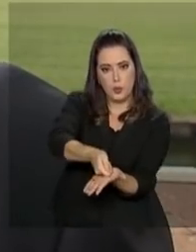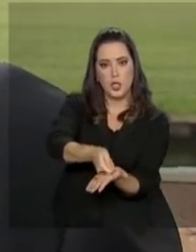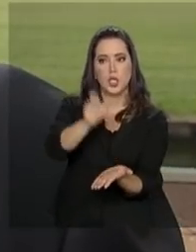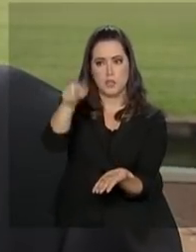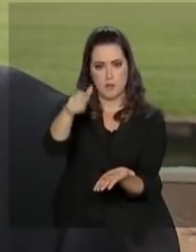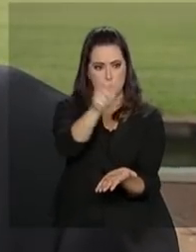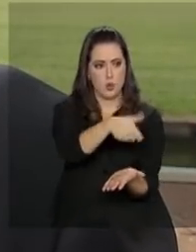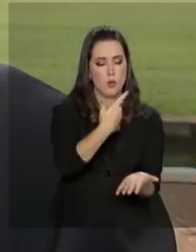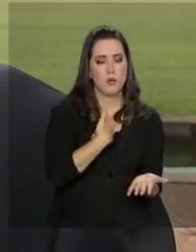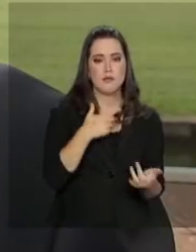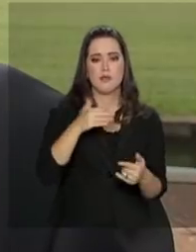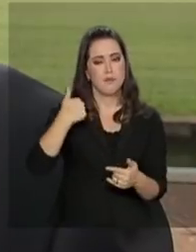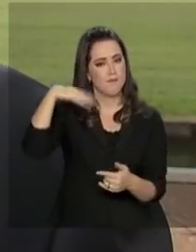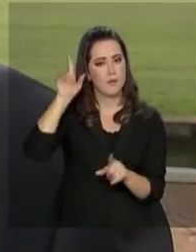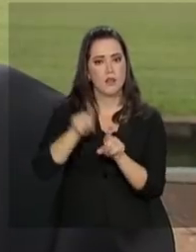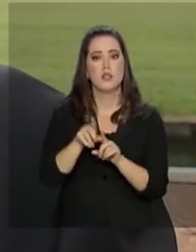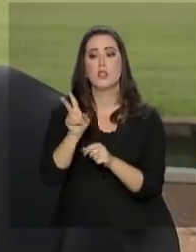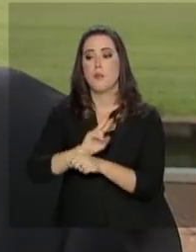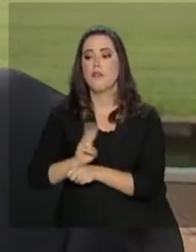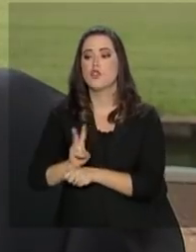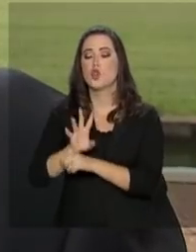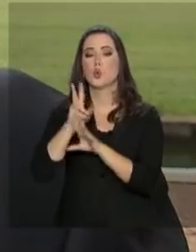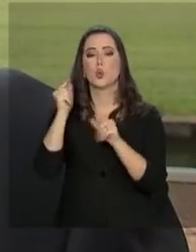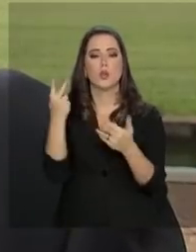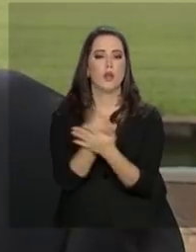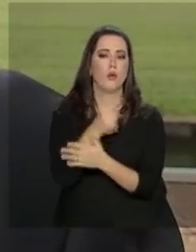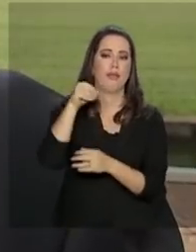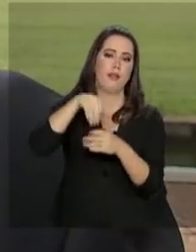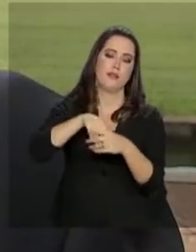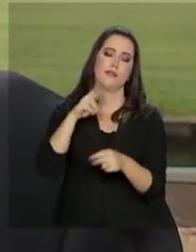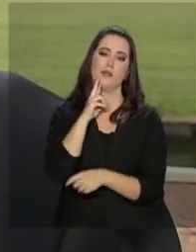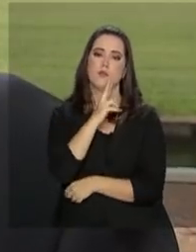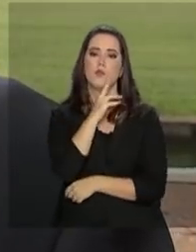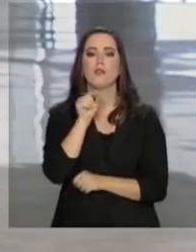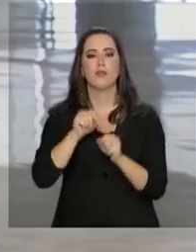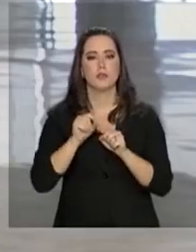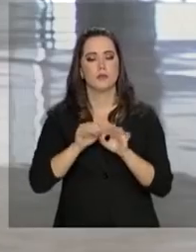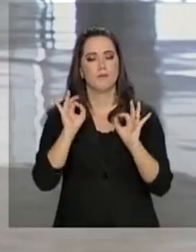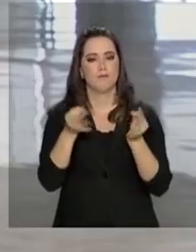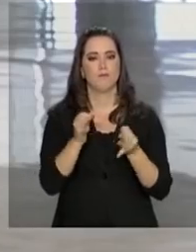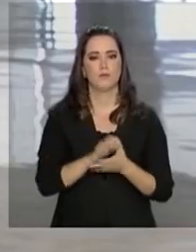fazer uma auditoria de tudo que lá se passa. Então isso é o que tem que ser feito e o será feito.